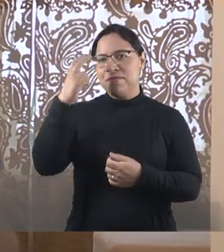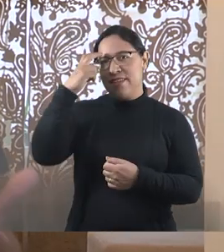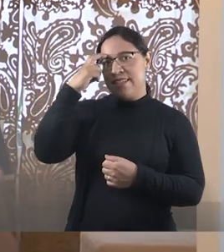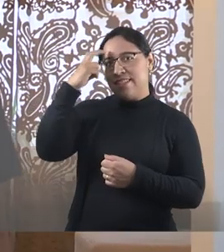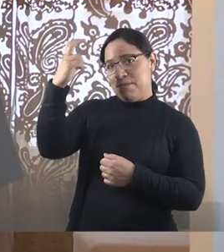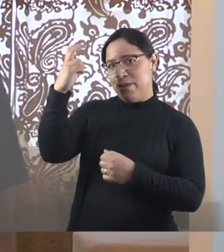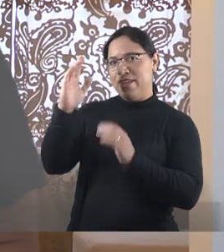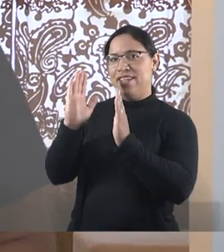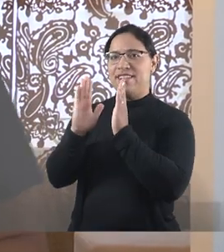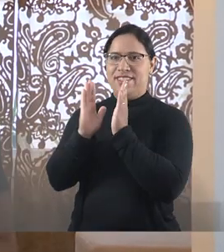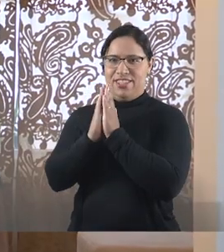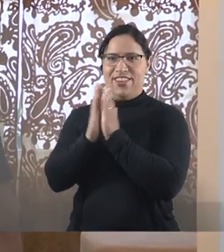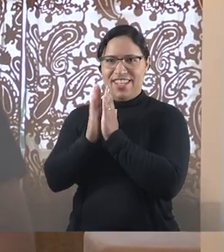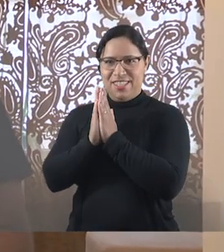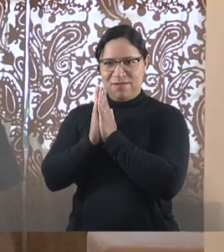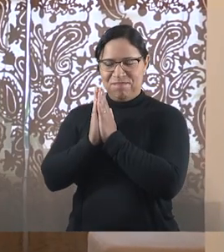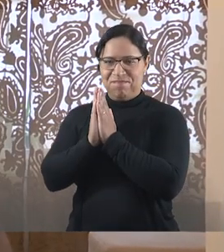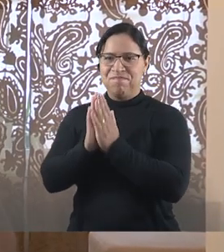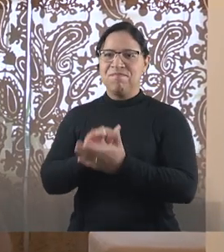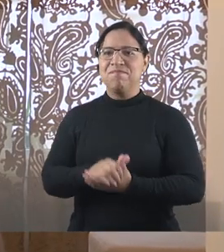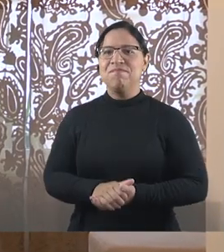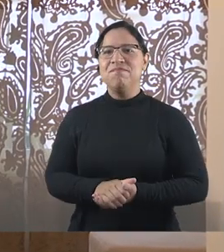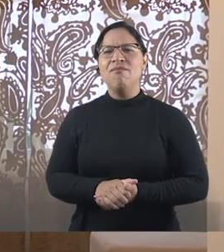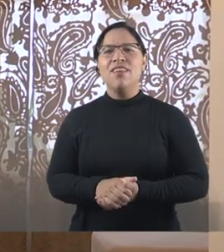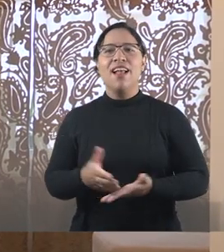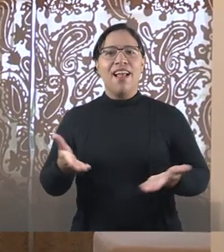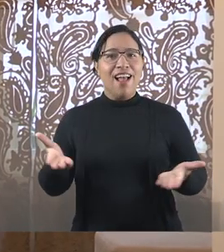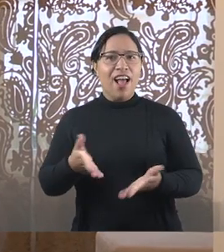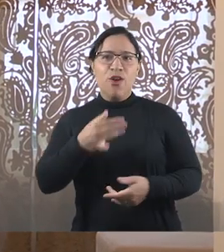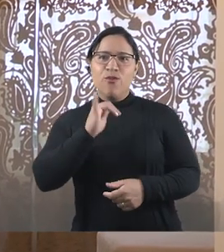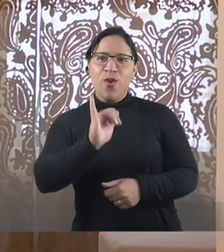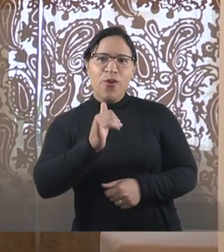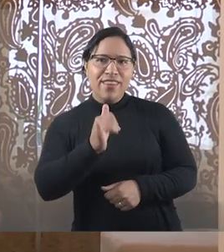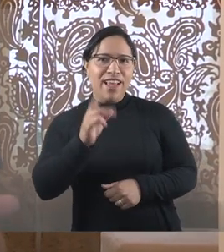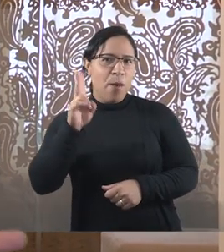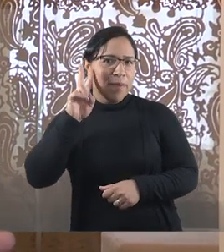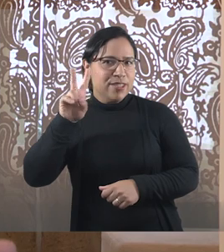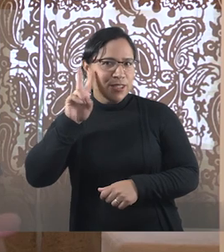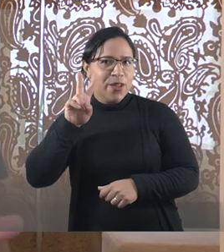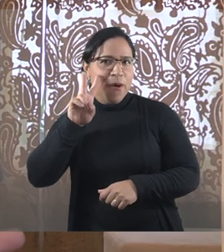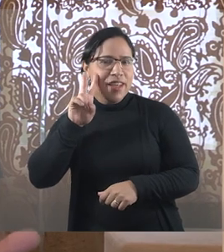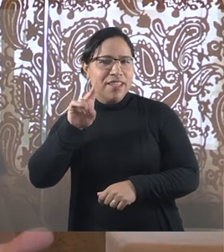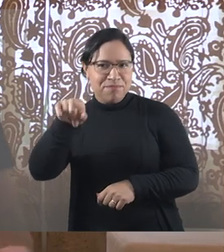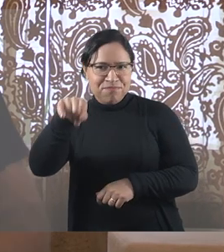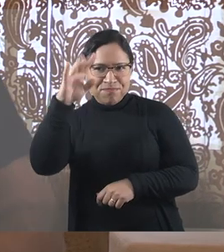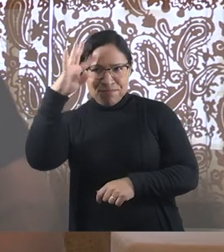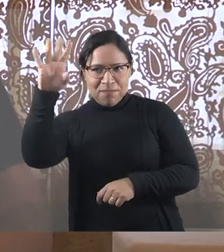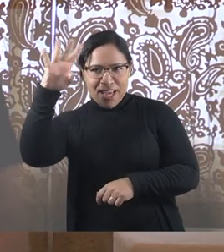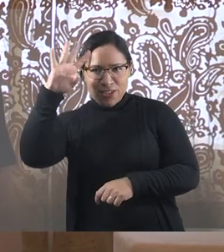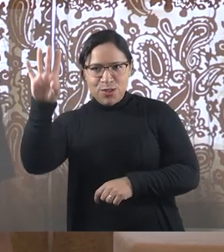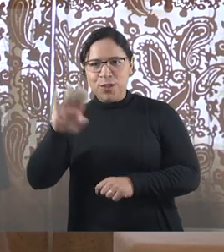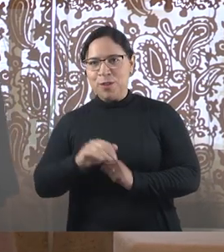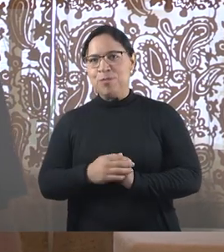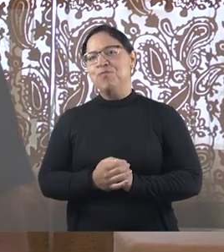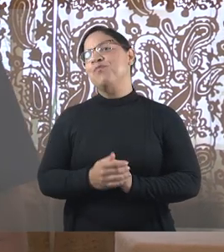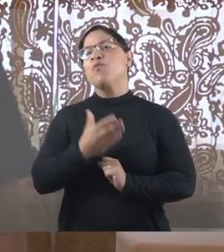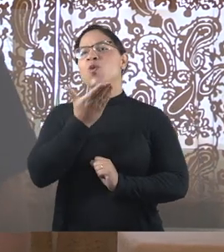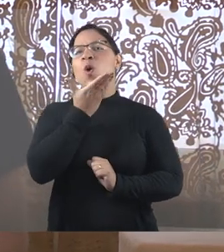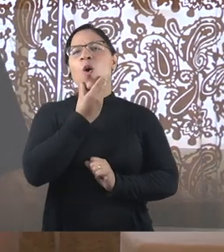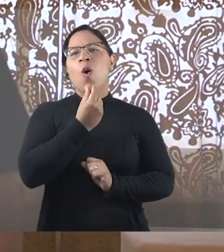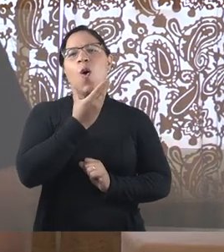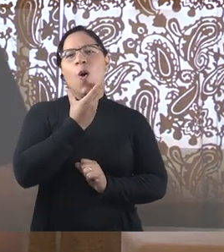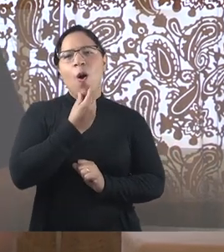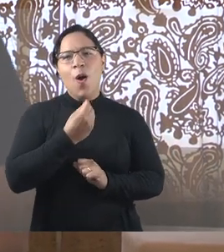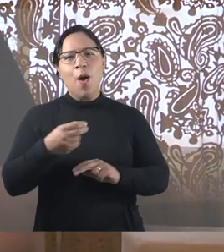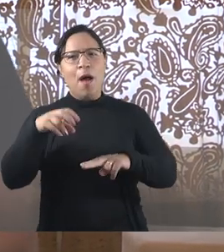Eu queria que você imaginasse uma cena. Uma sala bem grande, um piso de madeira, um homem sentado na cadeira com um tapete no colo